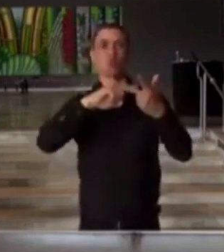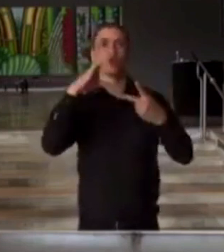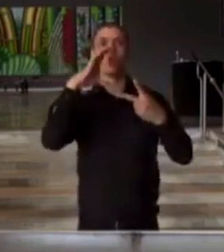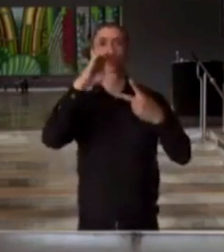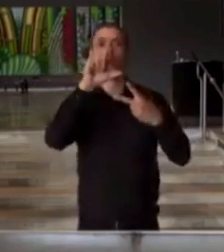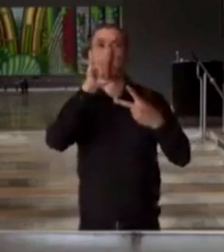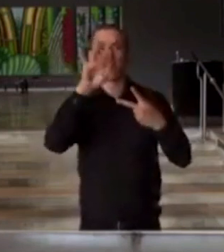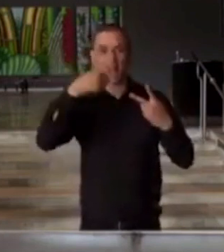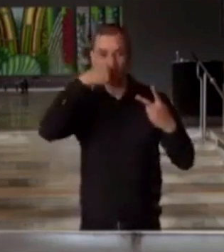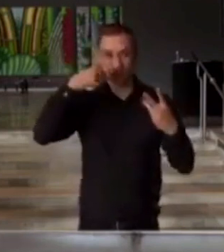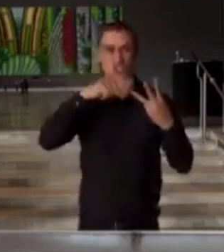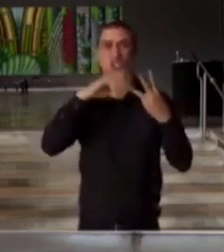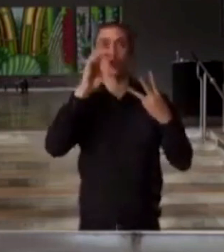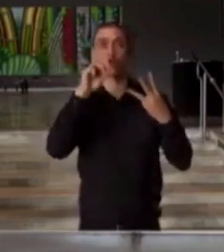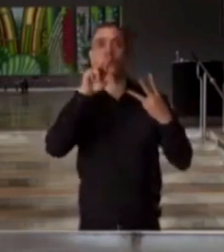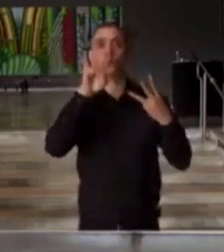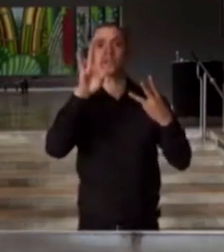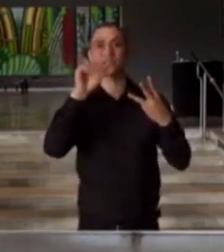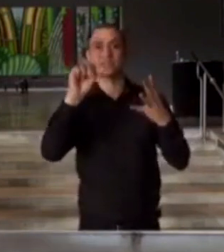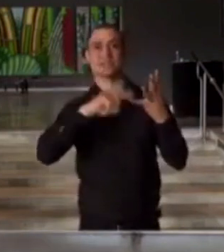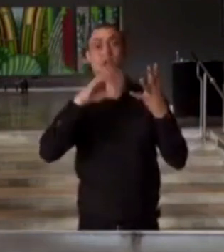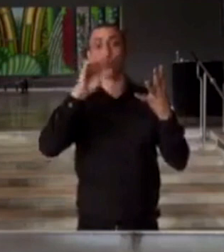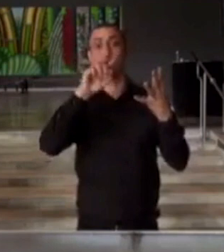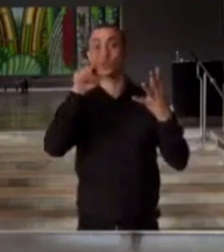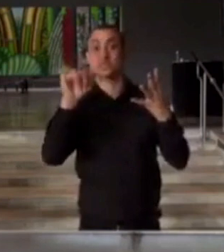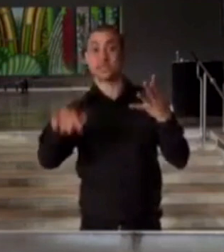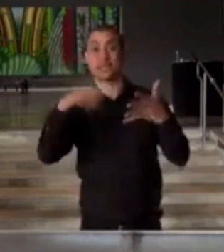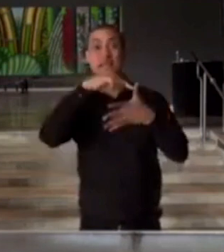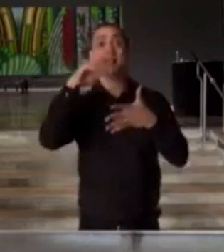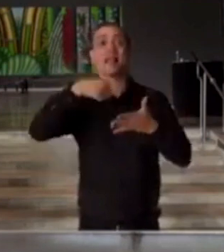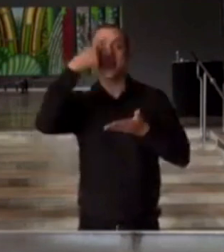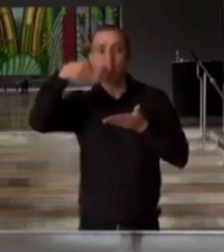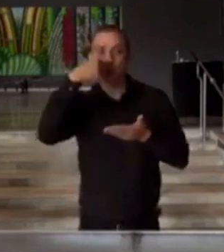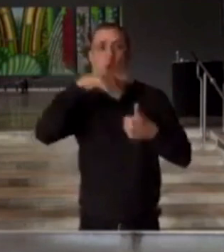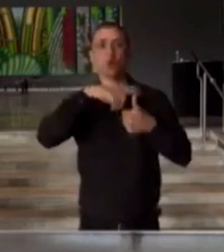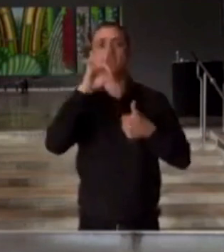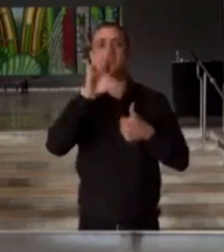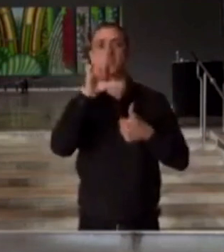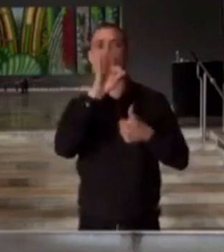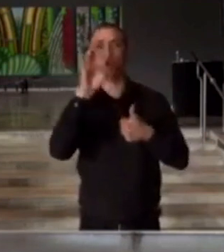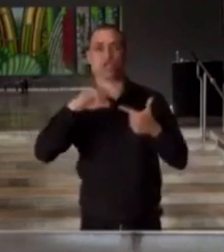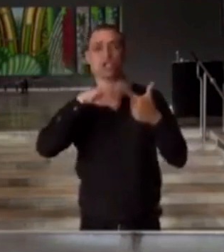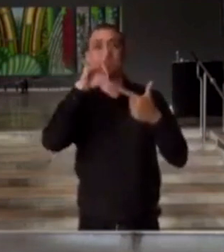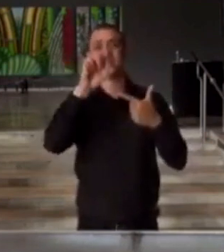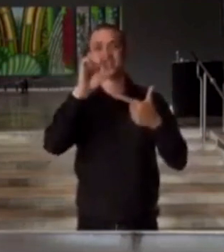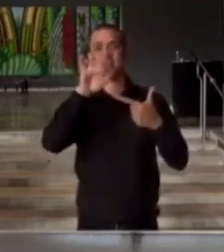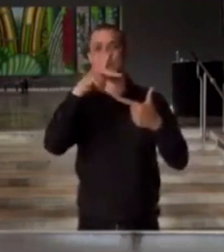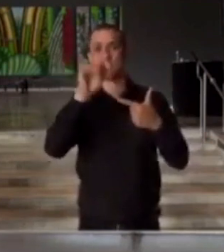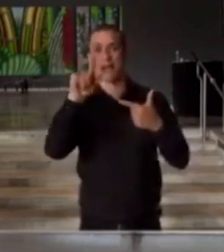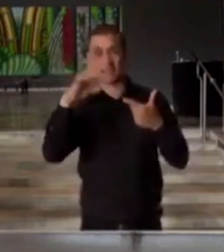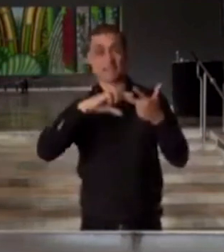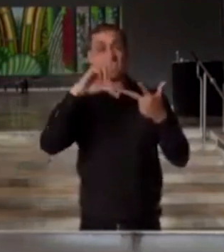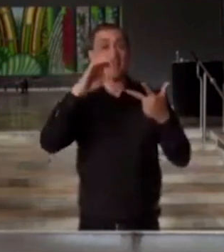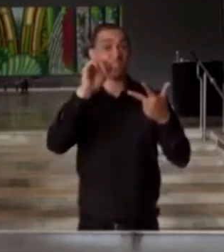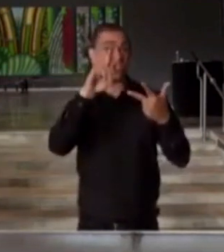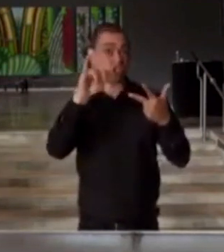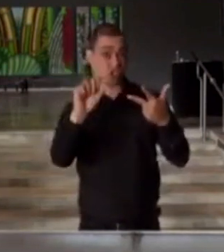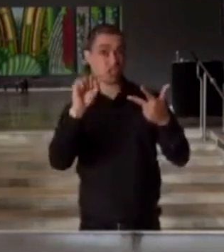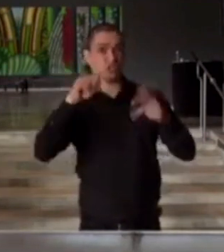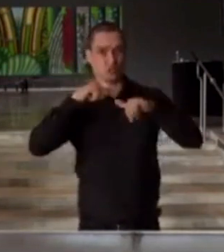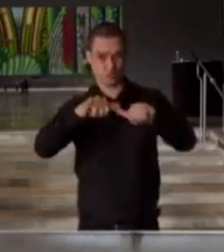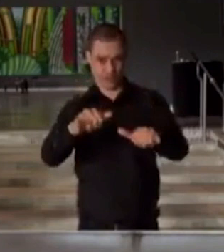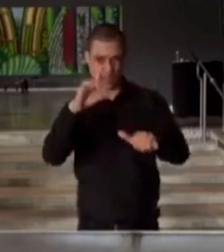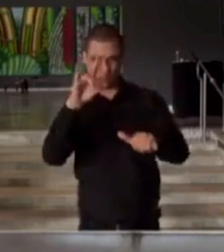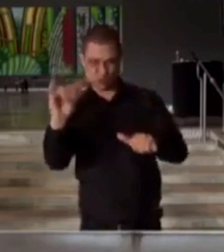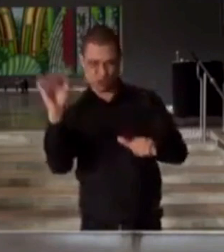Colgate, a Comunitas, a Cozã, a Danone, a Deloitte, a Descarpac, a Dias Supermercados,